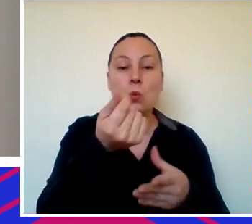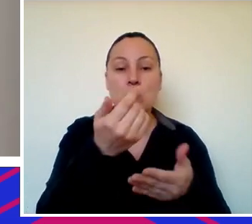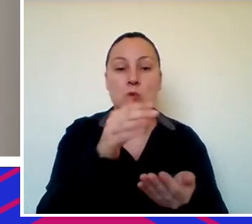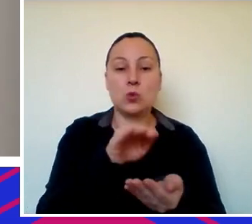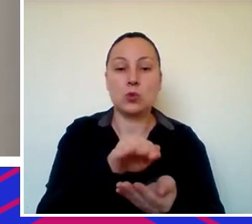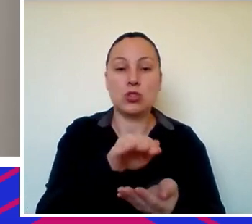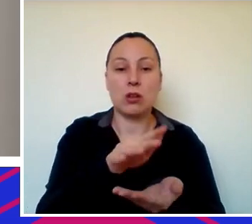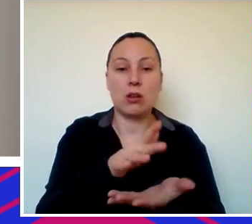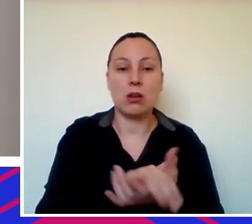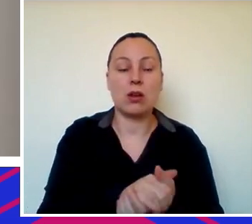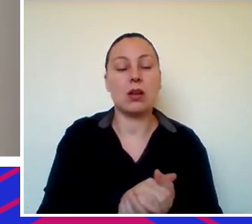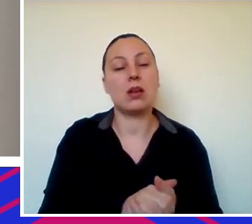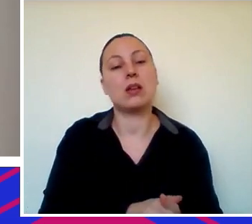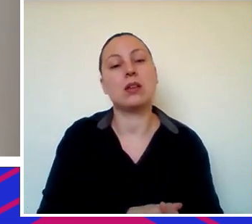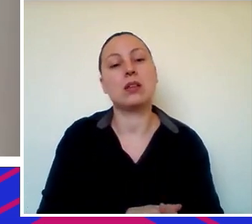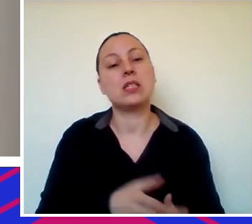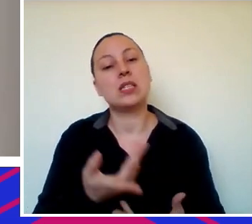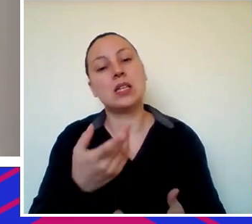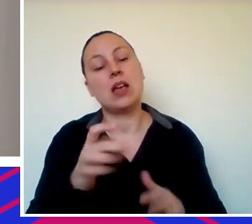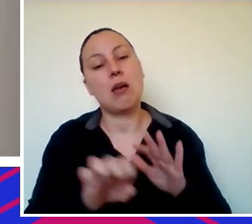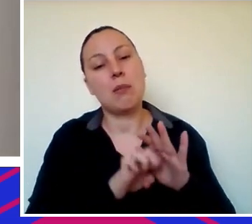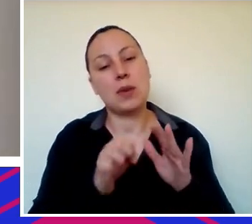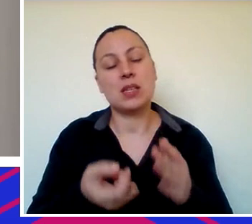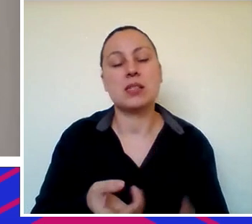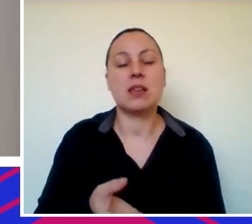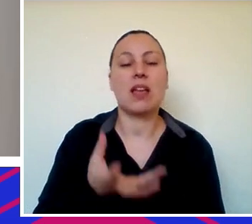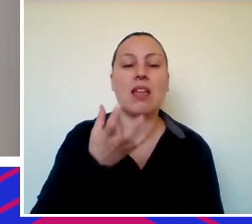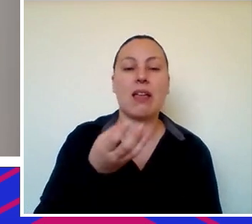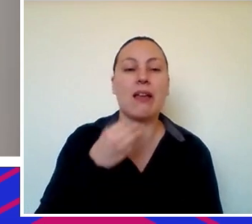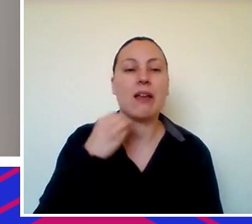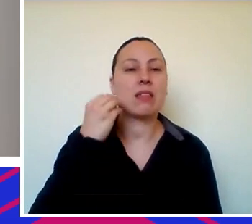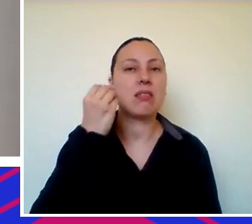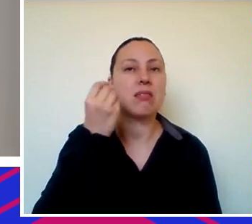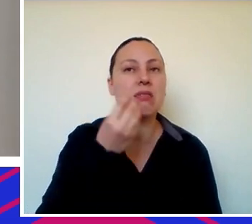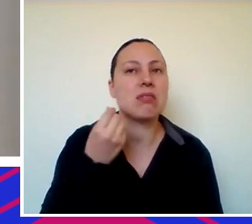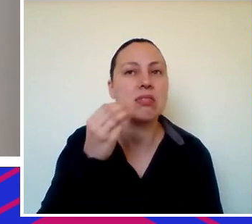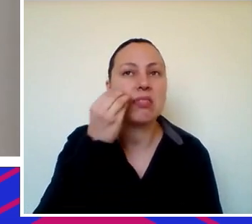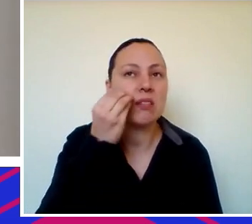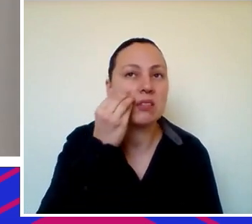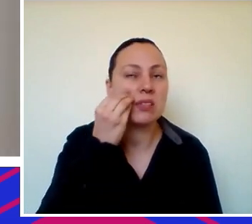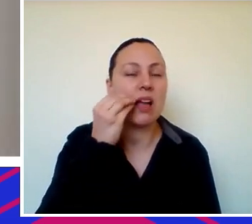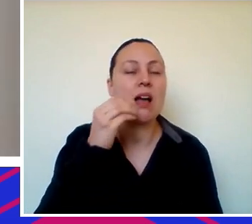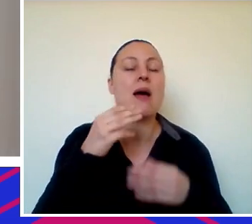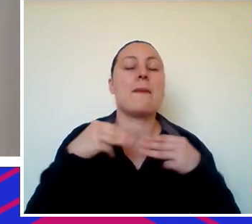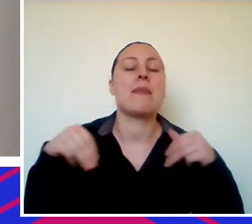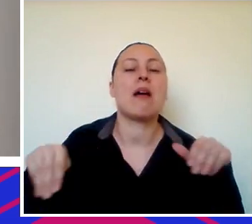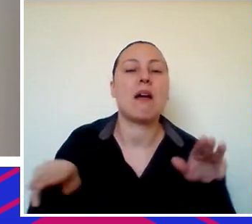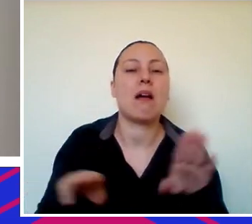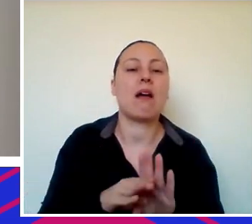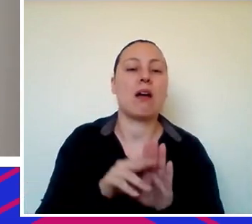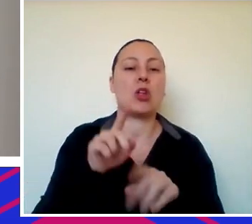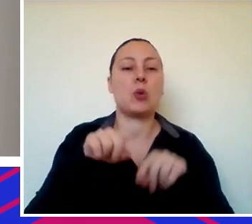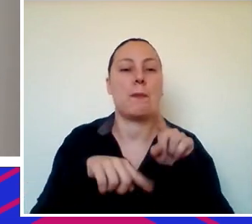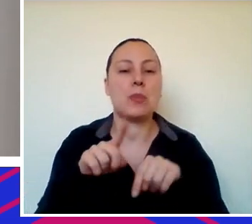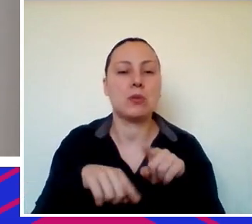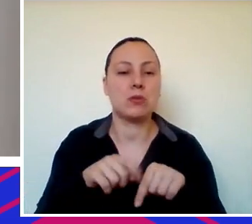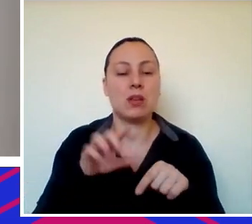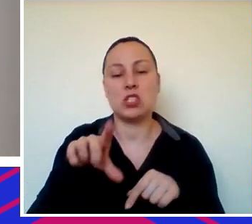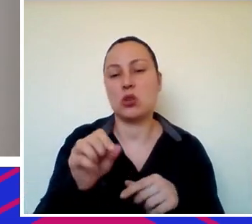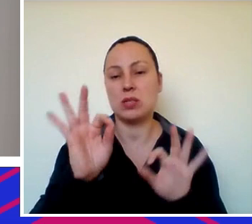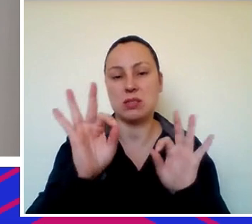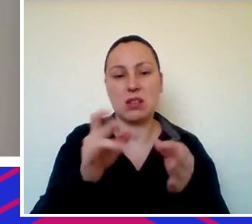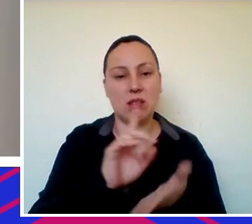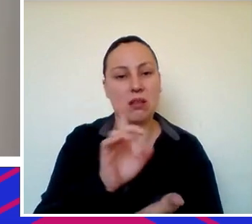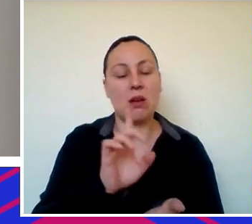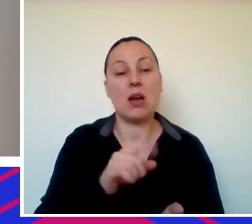que estão muito early stage ainda querendo provar o produto querendo ainda testar mercado não é a escolha certa essa é uma escolha que para a gente